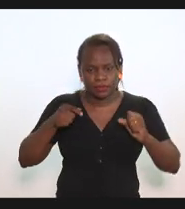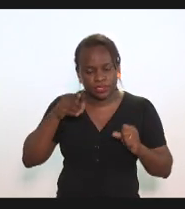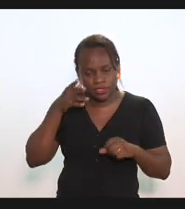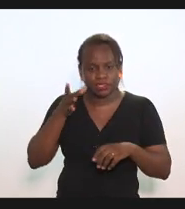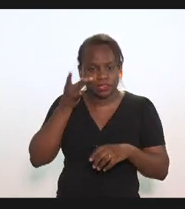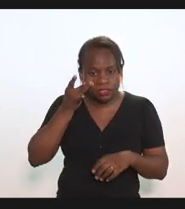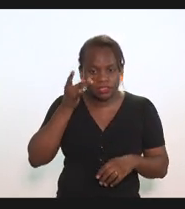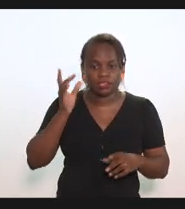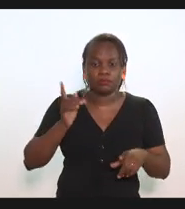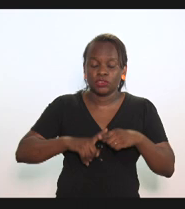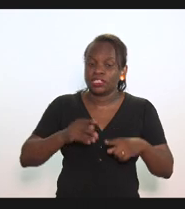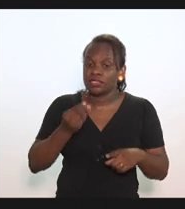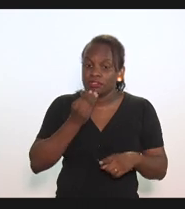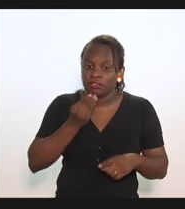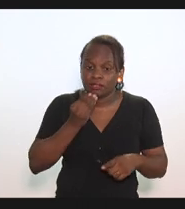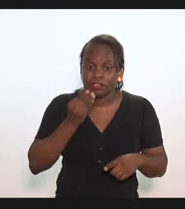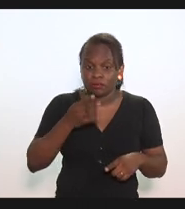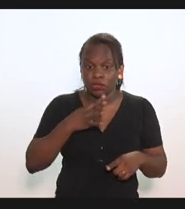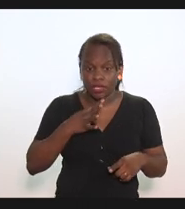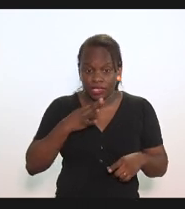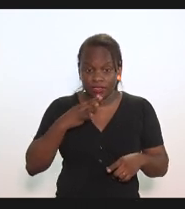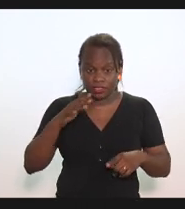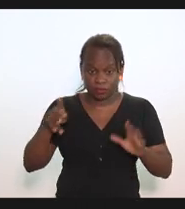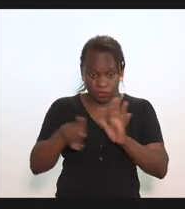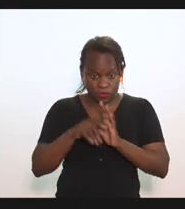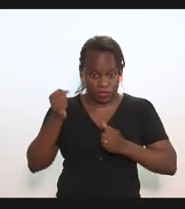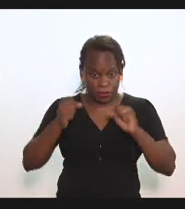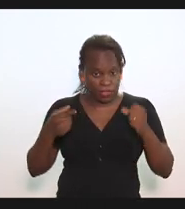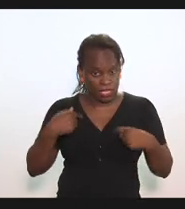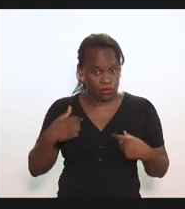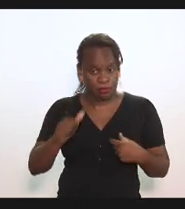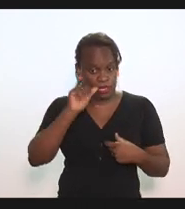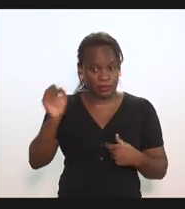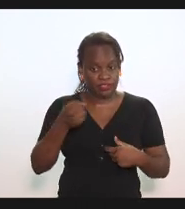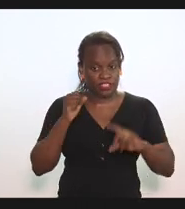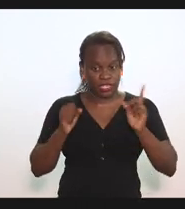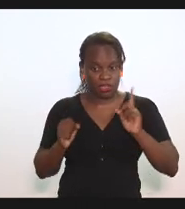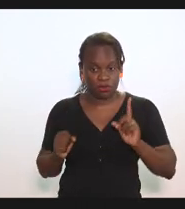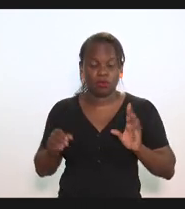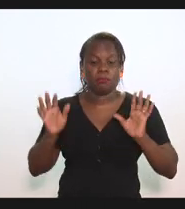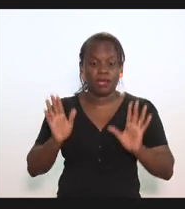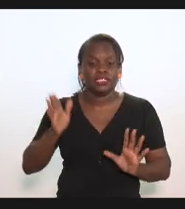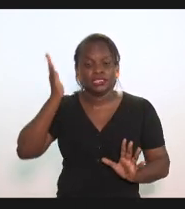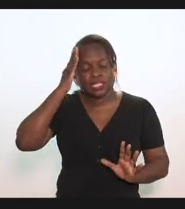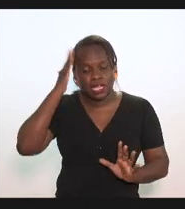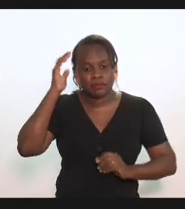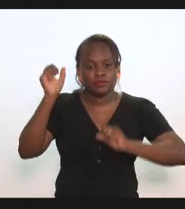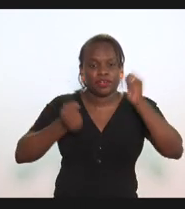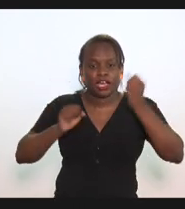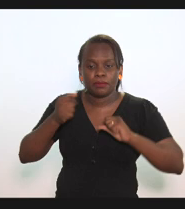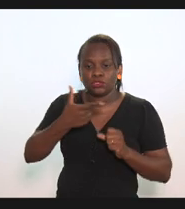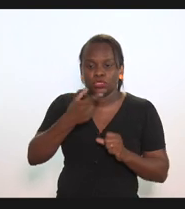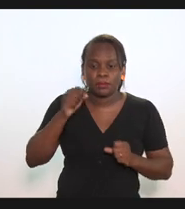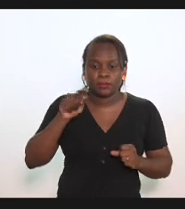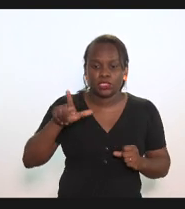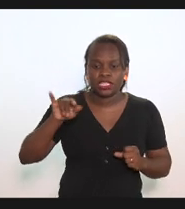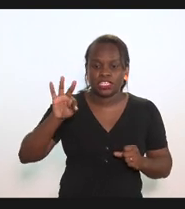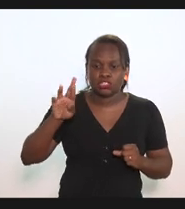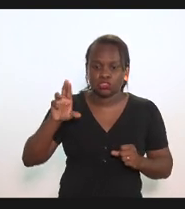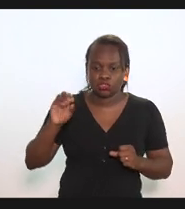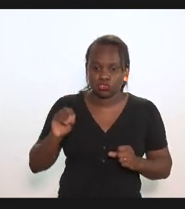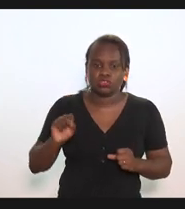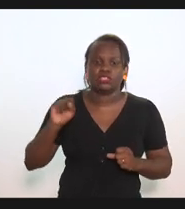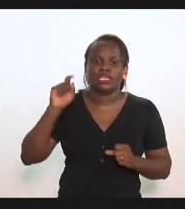evidente para aqueles que conhecem o setor e olha que eu não tomo cerveja sabem que uma produção de 200 mil litros é uma